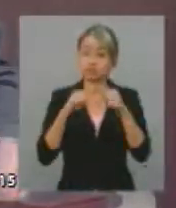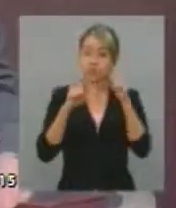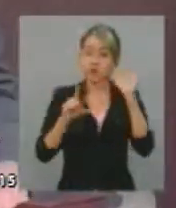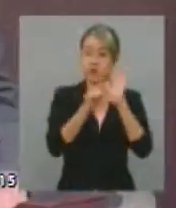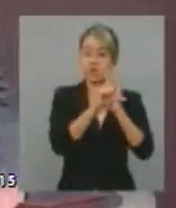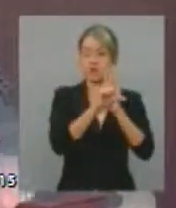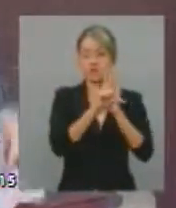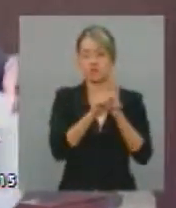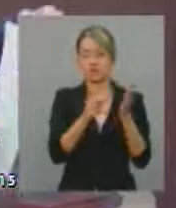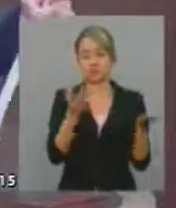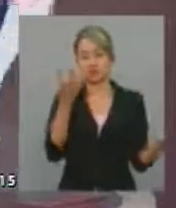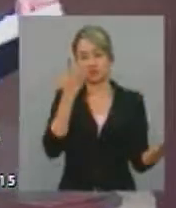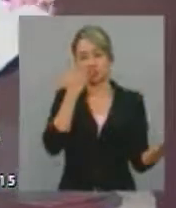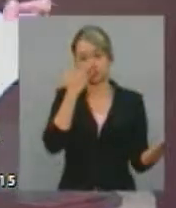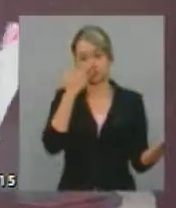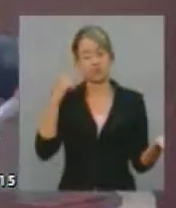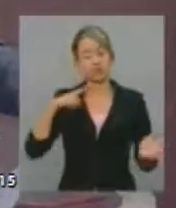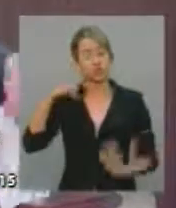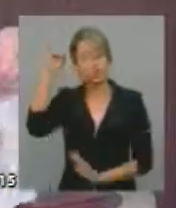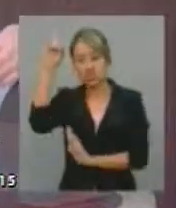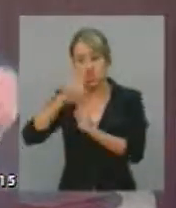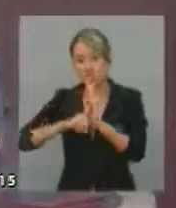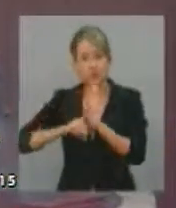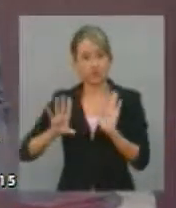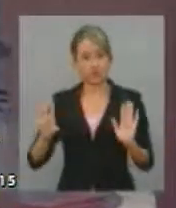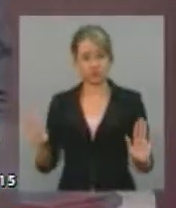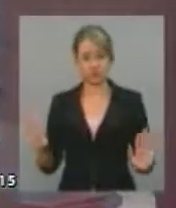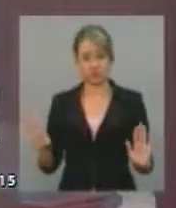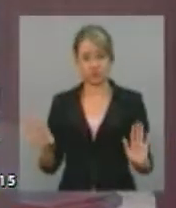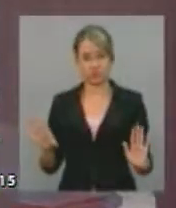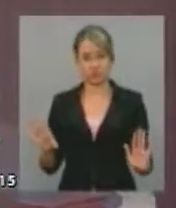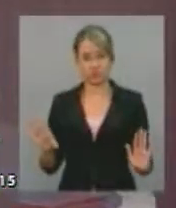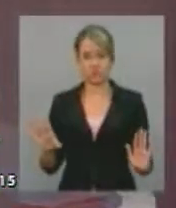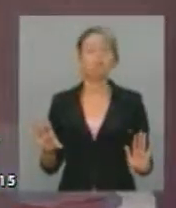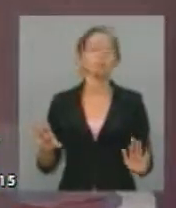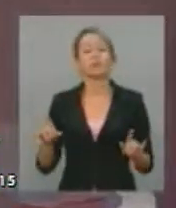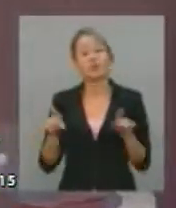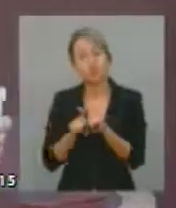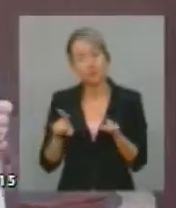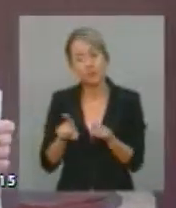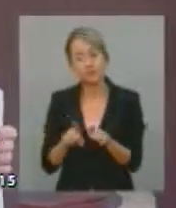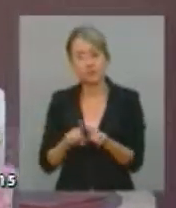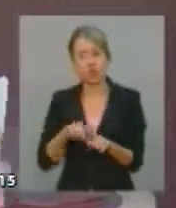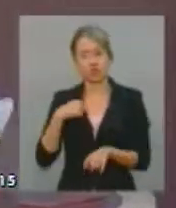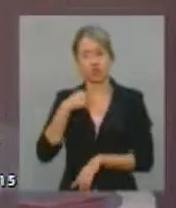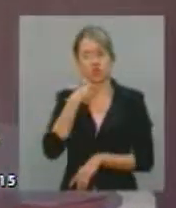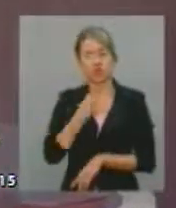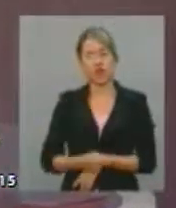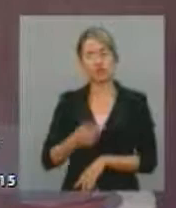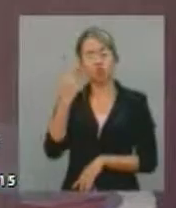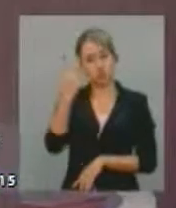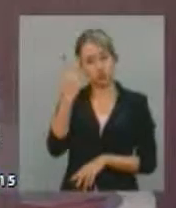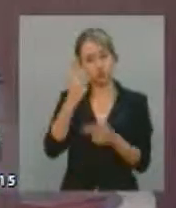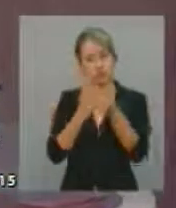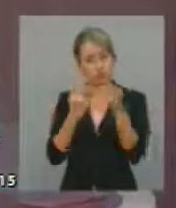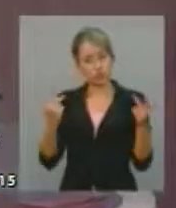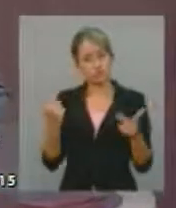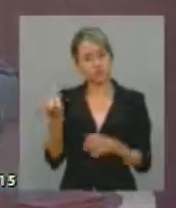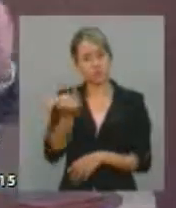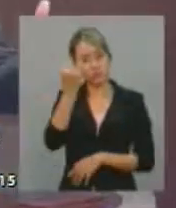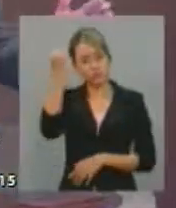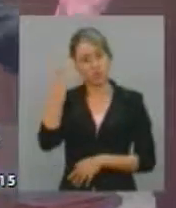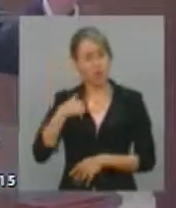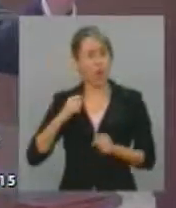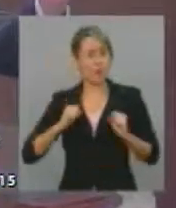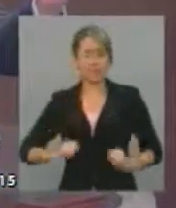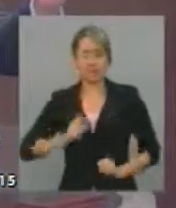lei. Em matéria de direitos fundamentais, em tratando, sobretudo, estou falando aqui de dois casos. Eu podia falar